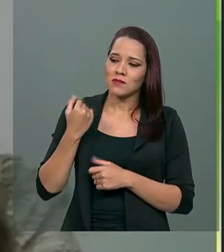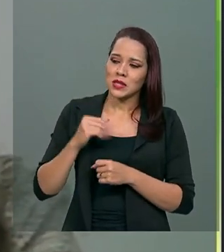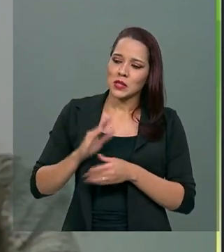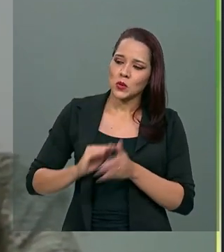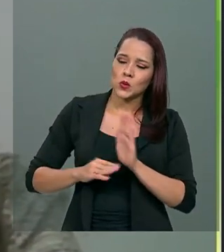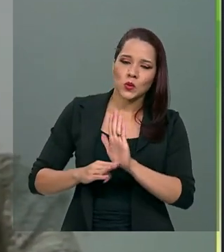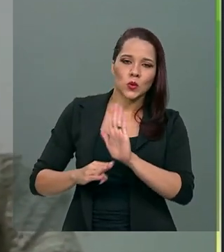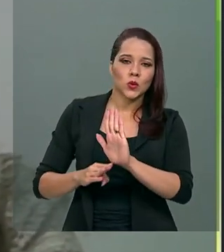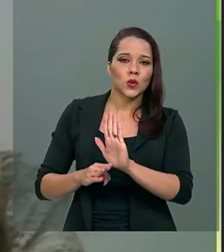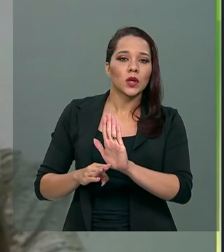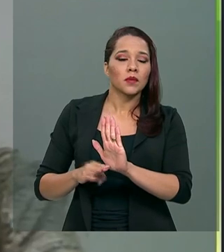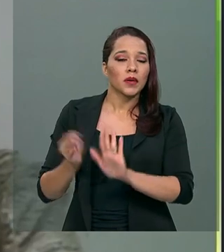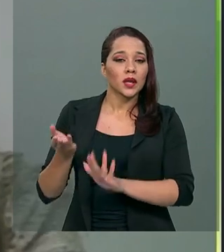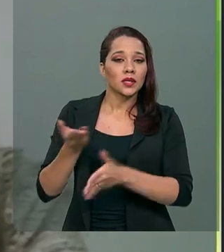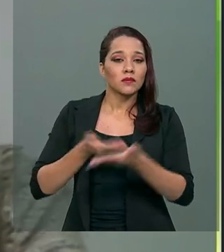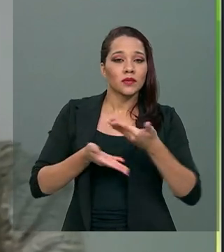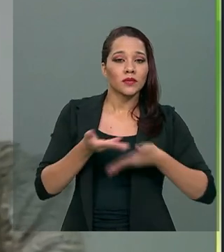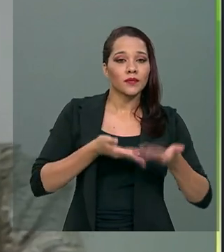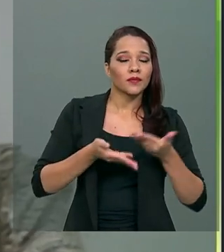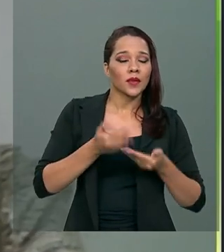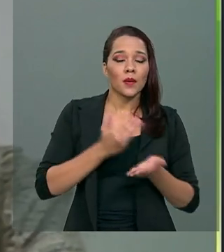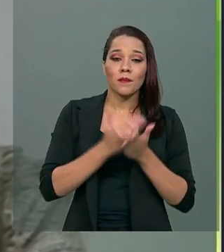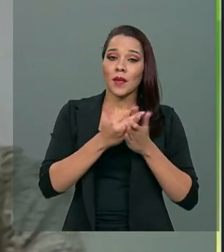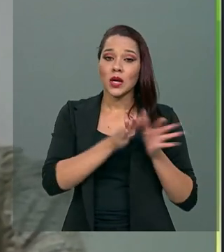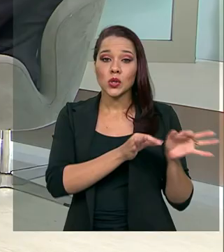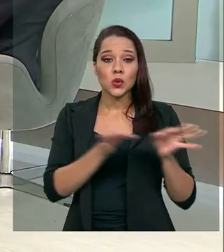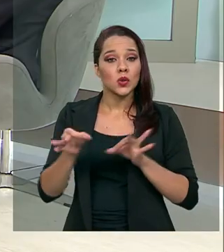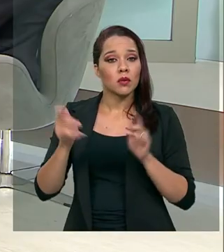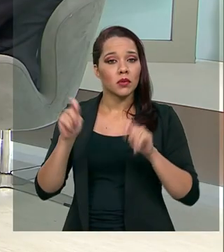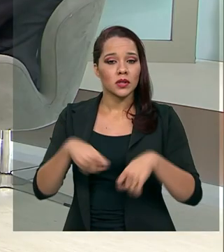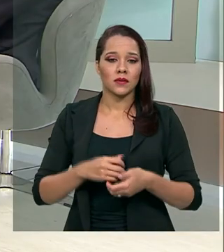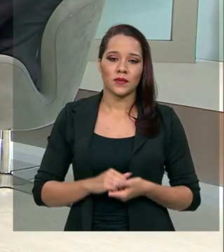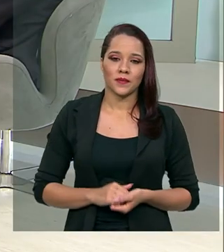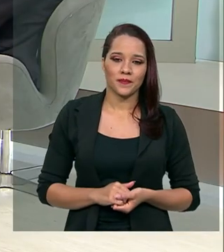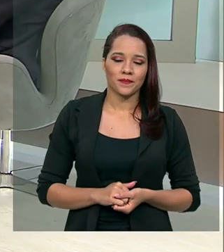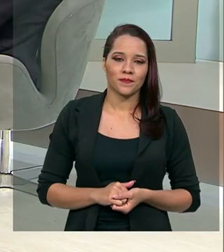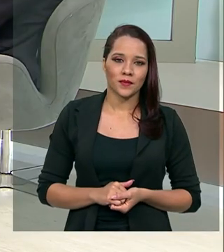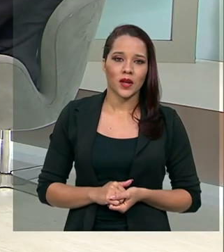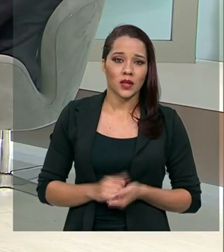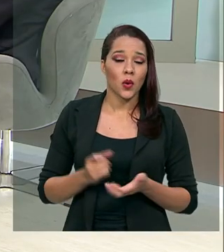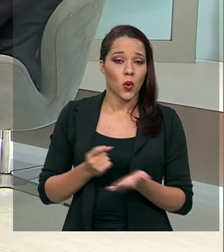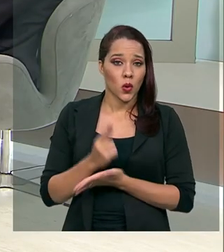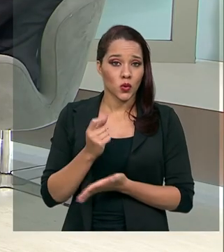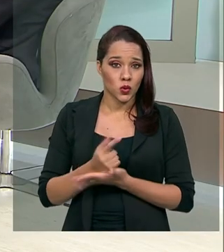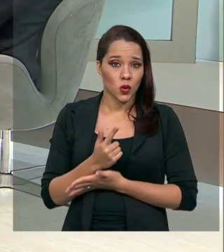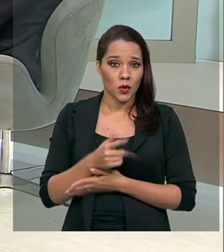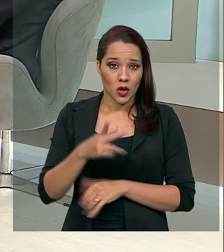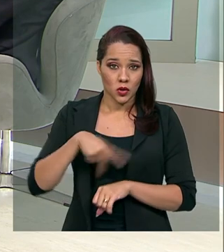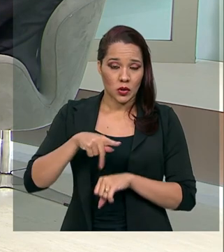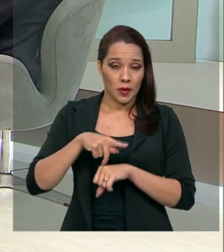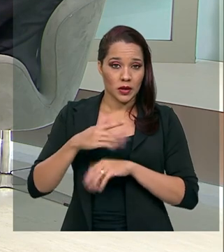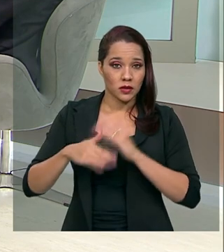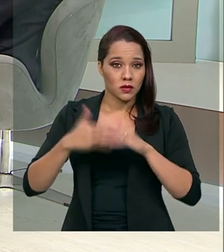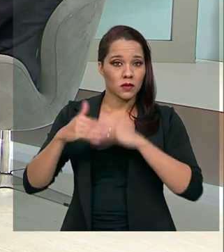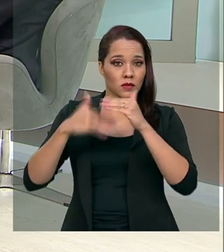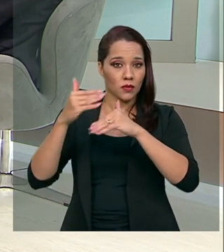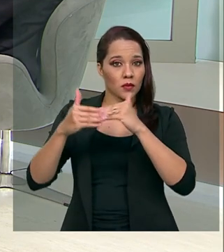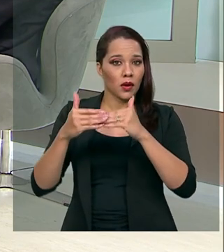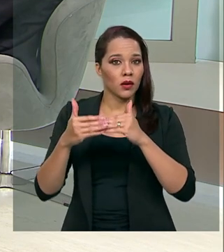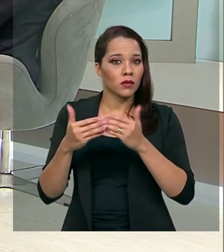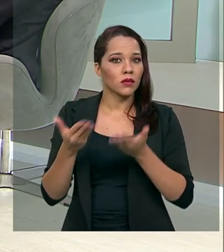essa repactuação, ela seja o mais justa possível. Consumo nos países em desenvolvimento,